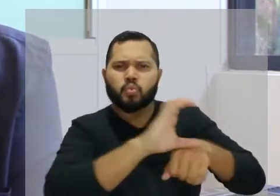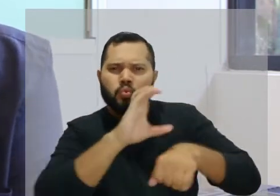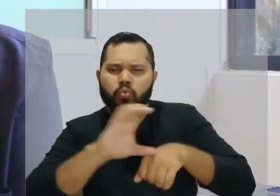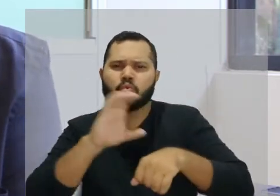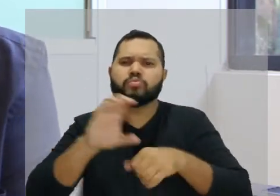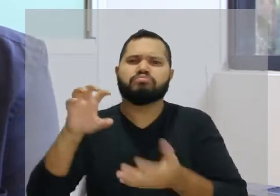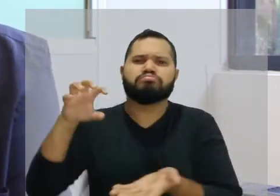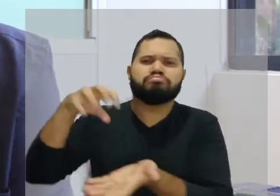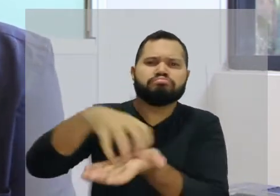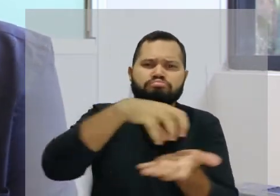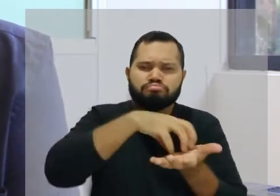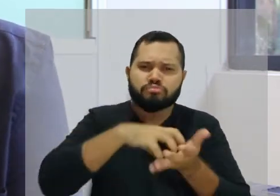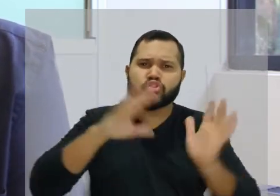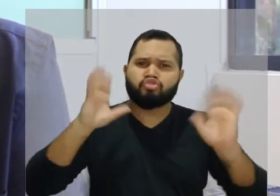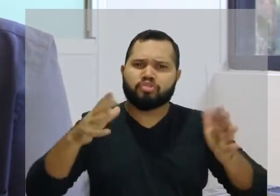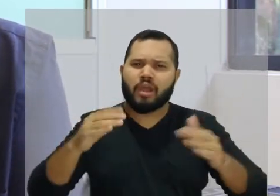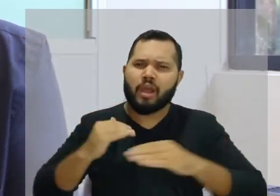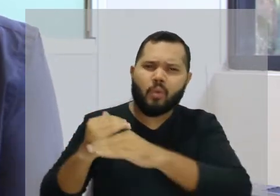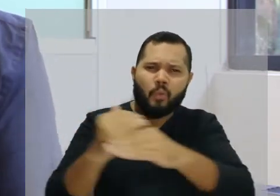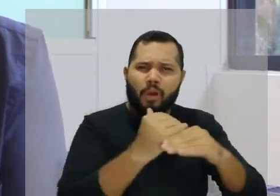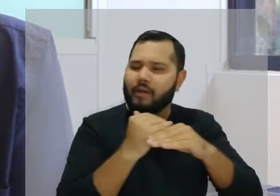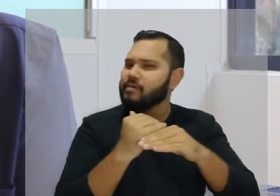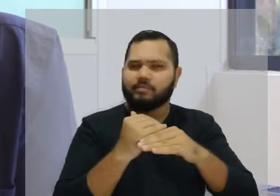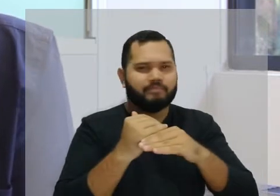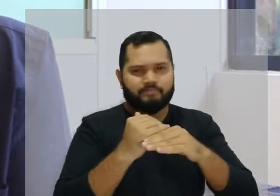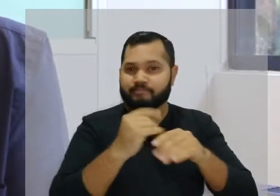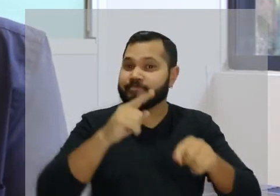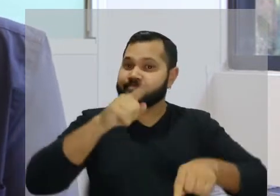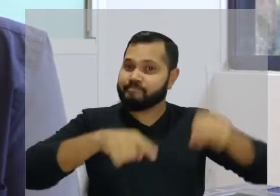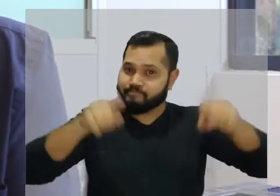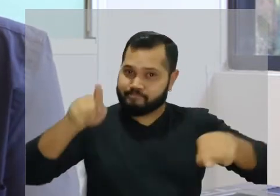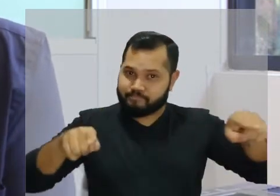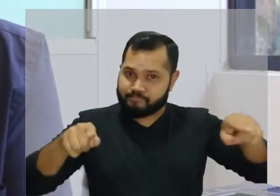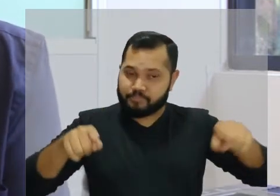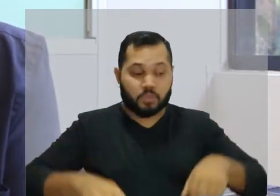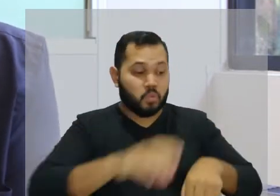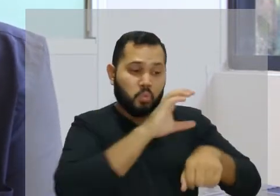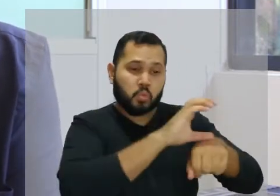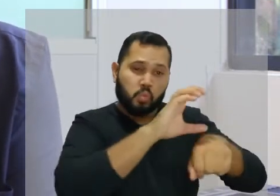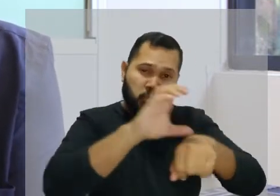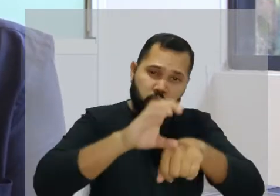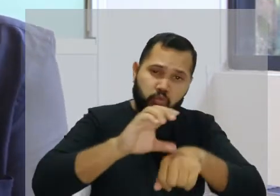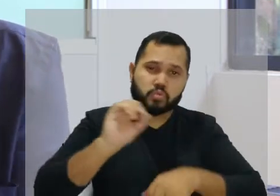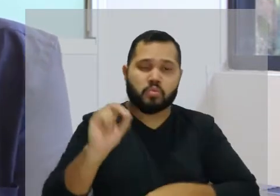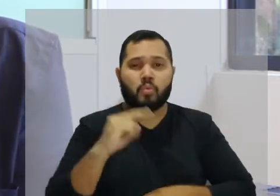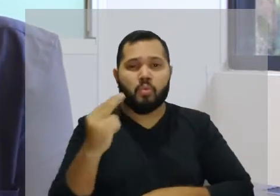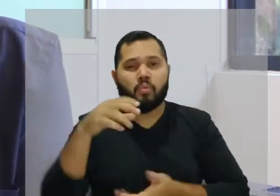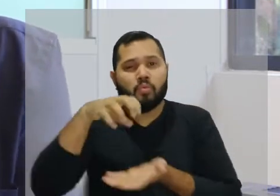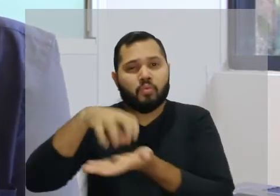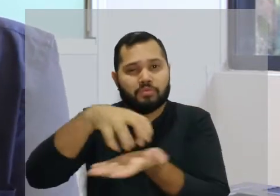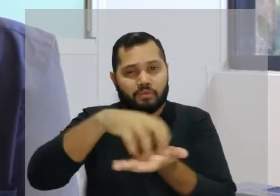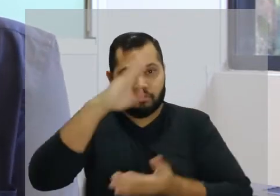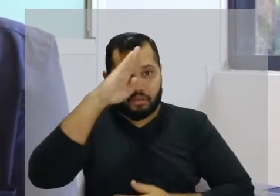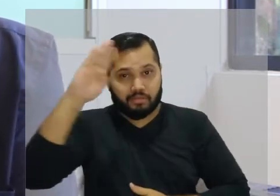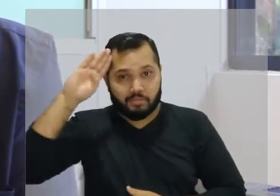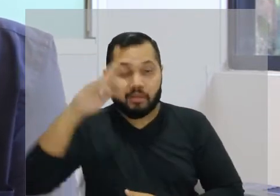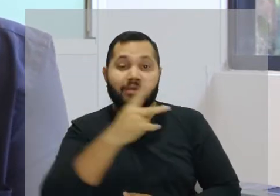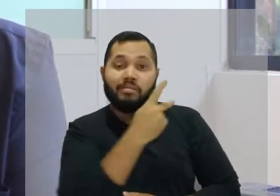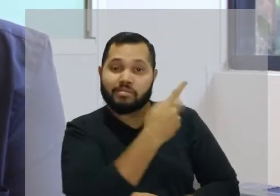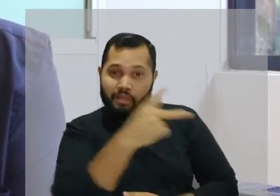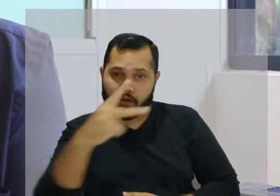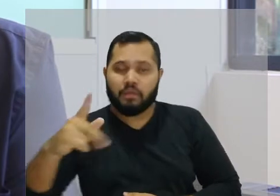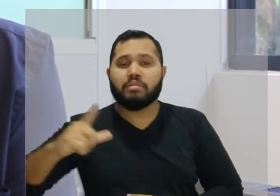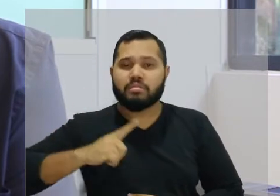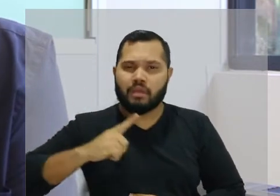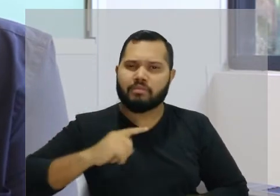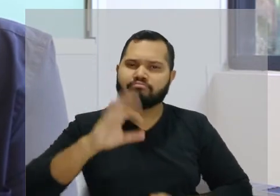em todas as unidades, em todos os cursos. Os cursos e as unidades acadêmicas em especial, elas têm o planejamento